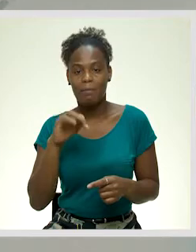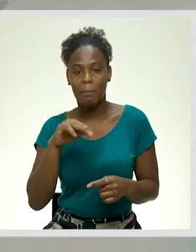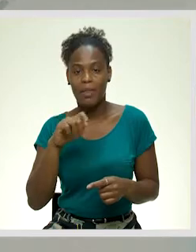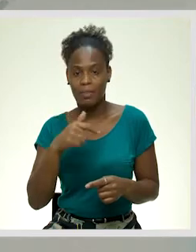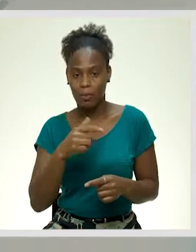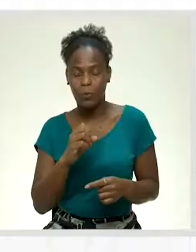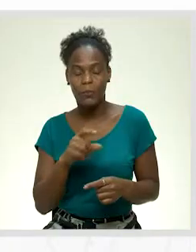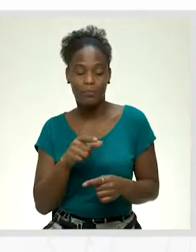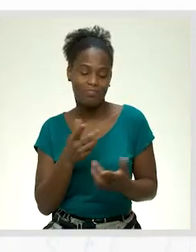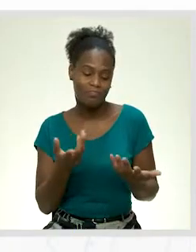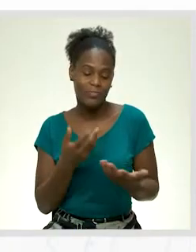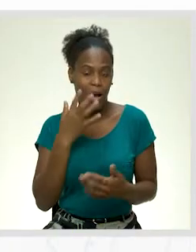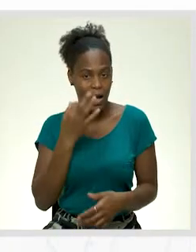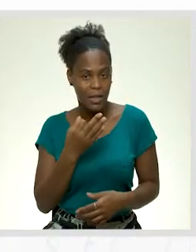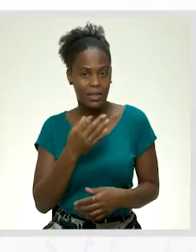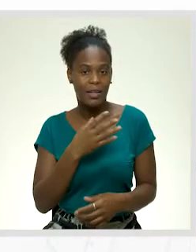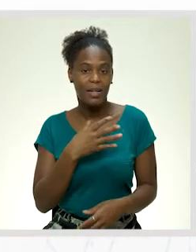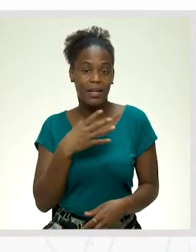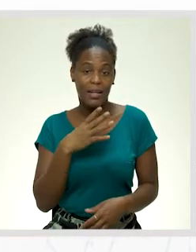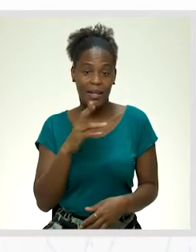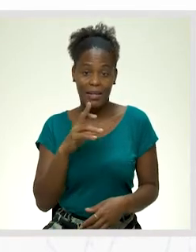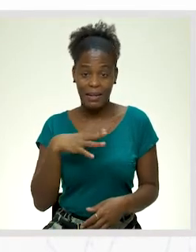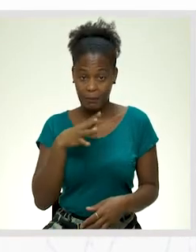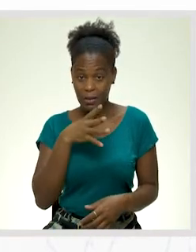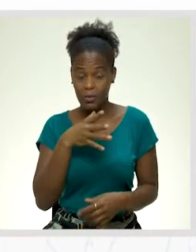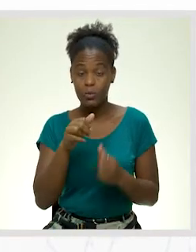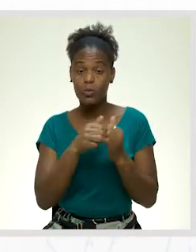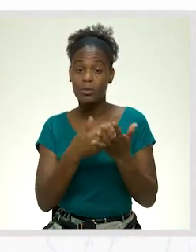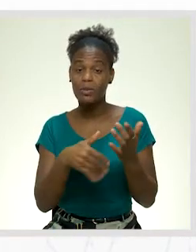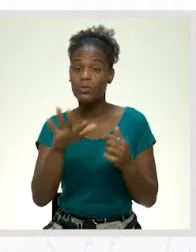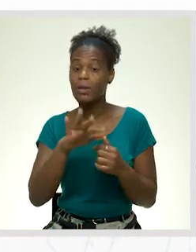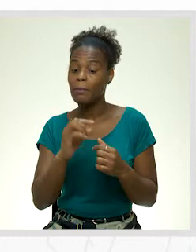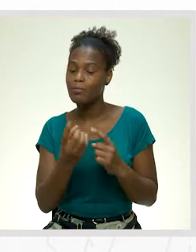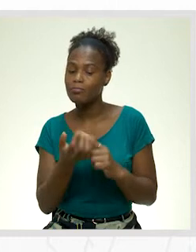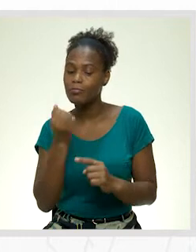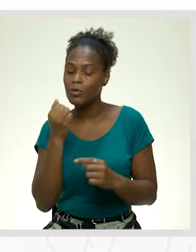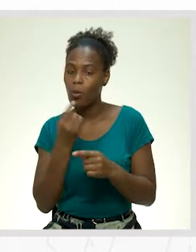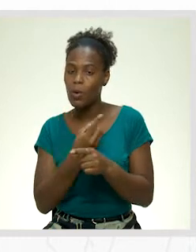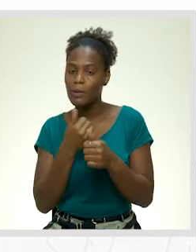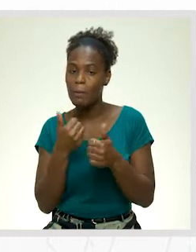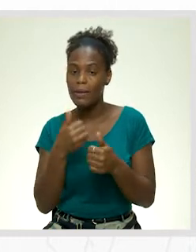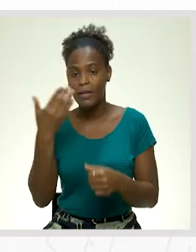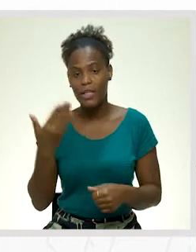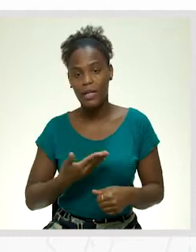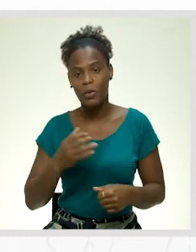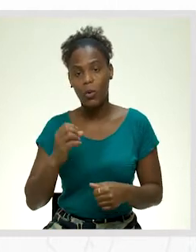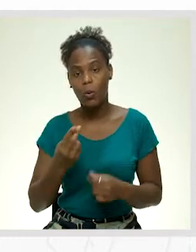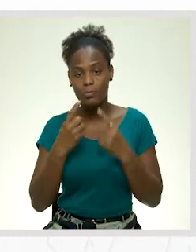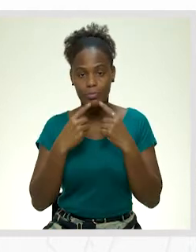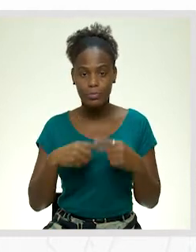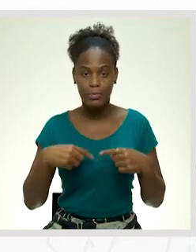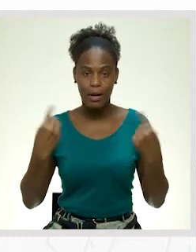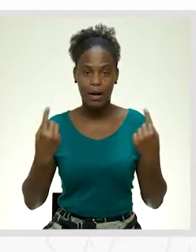sobre isso. Ainda, o requerimento é um documento utilizado para obter um bem, um direito ou uma